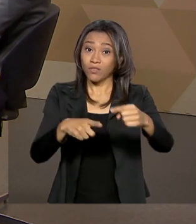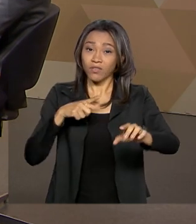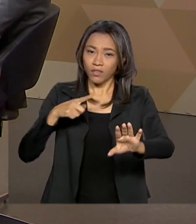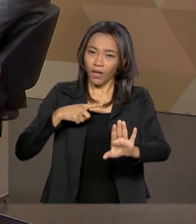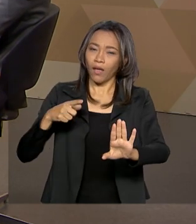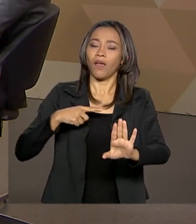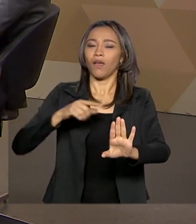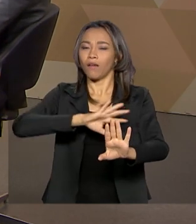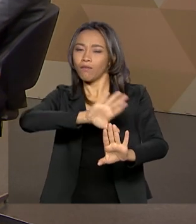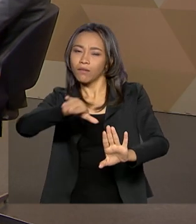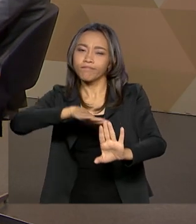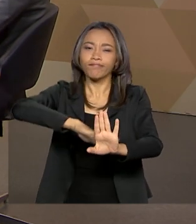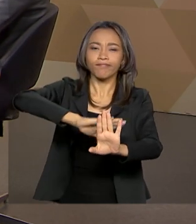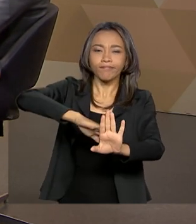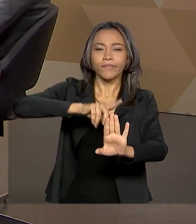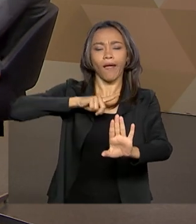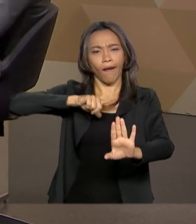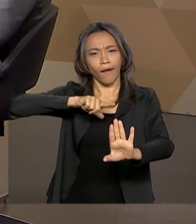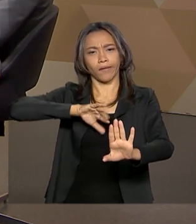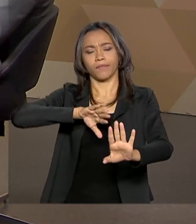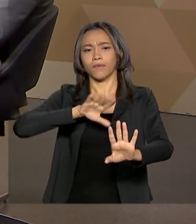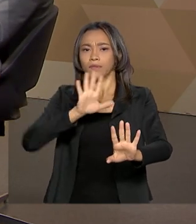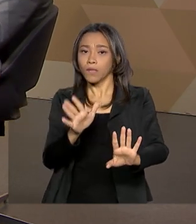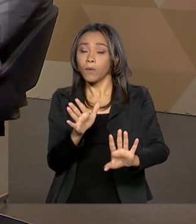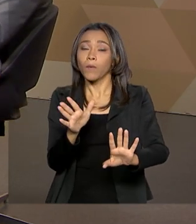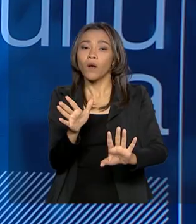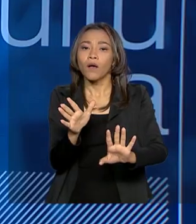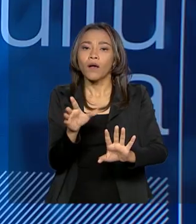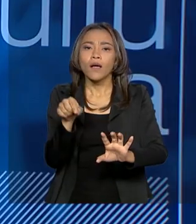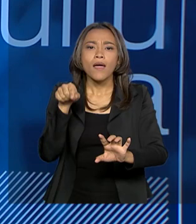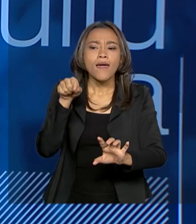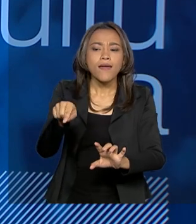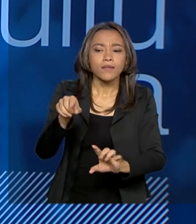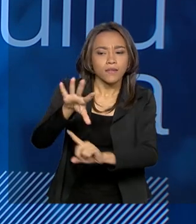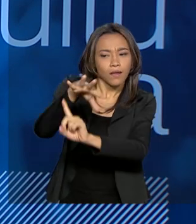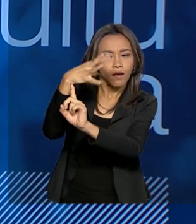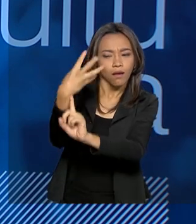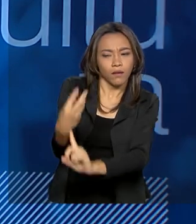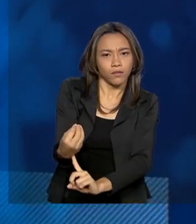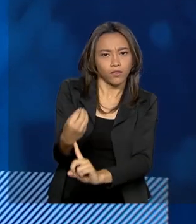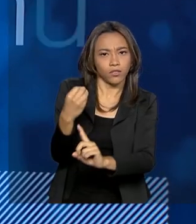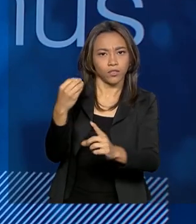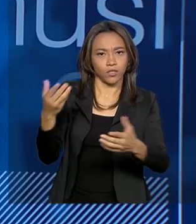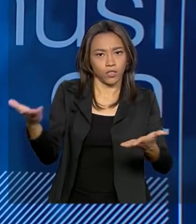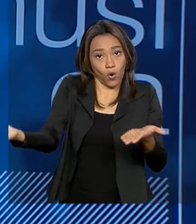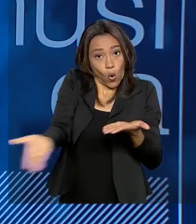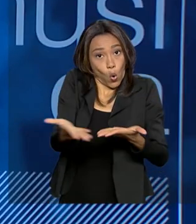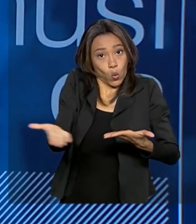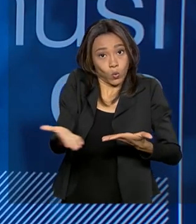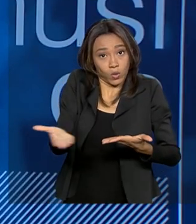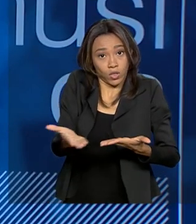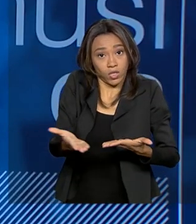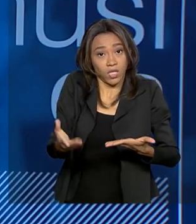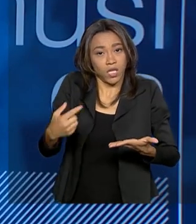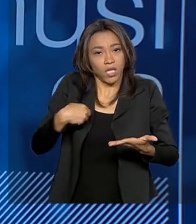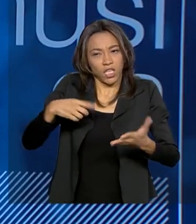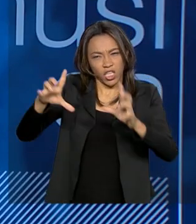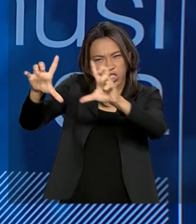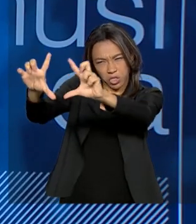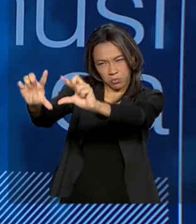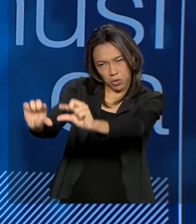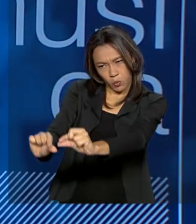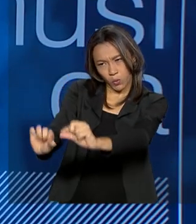cada um de nós. Então, obras contemporâneas que diminuem o ser humano,